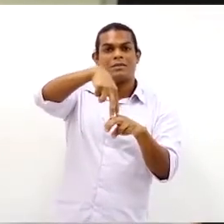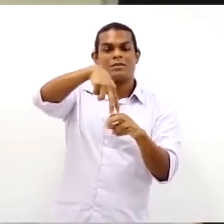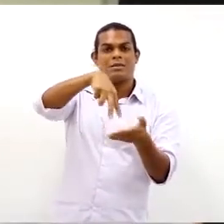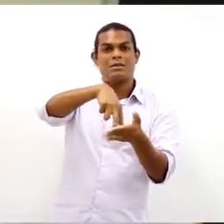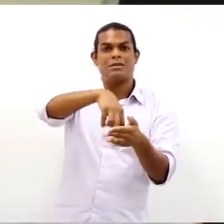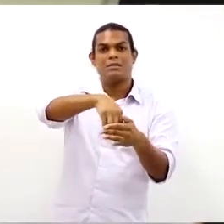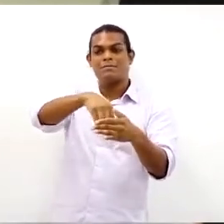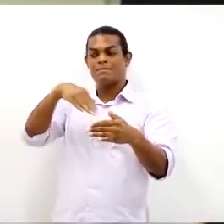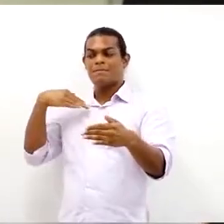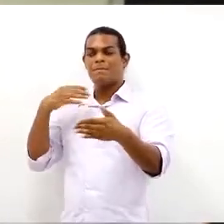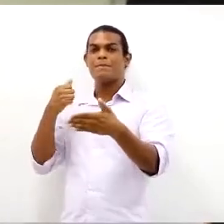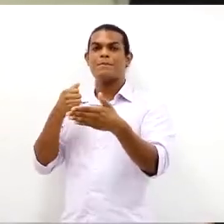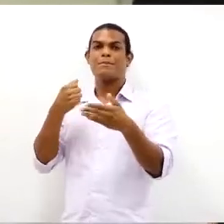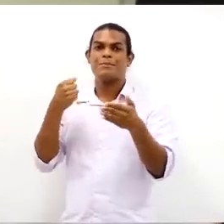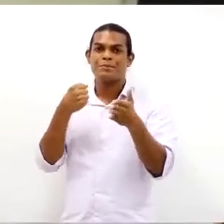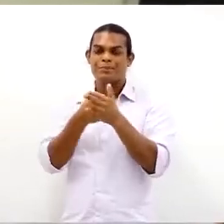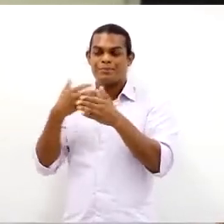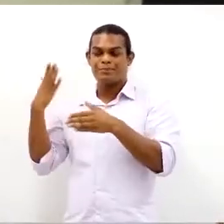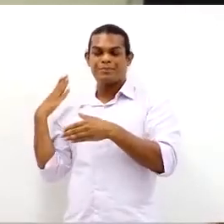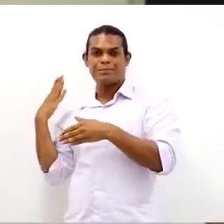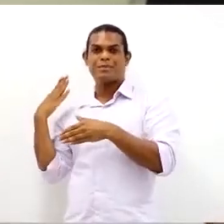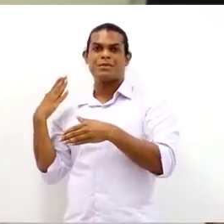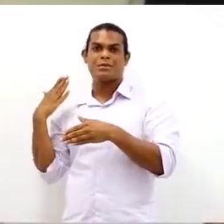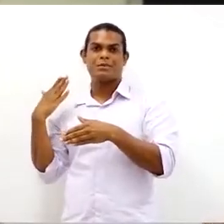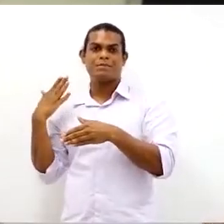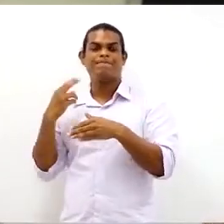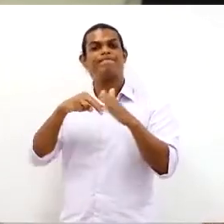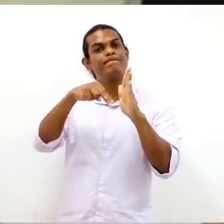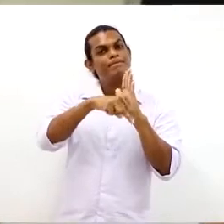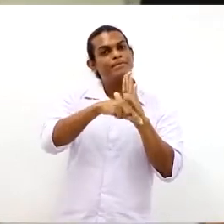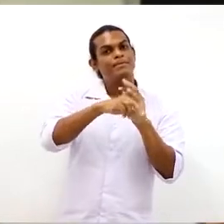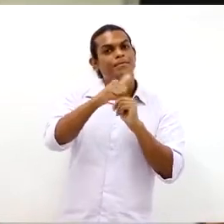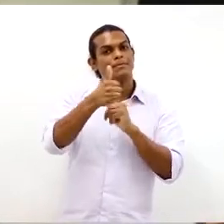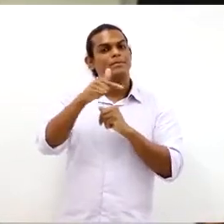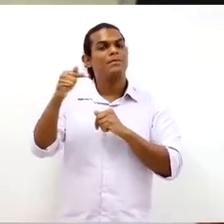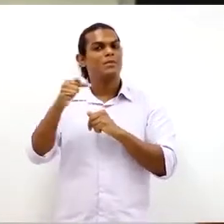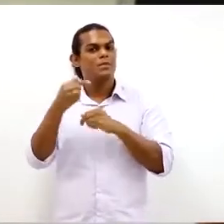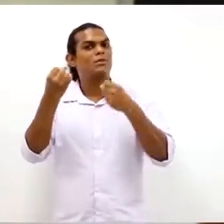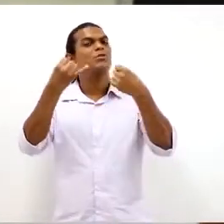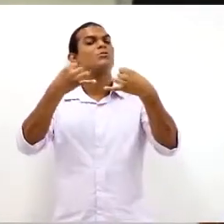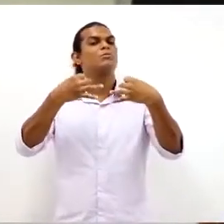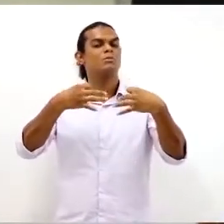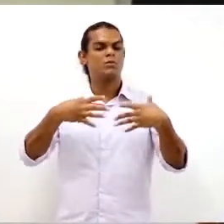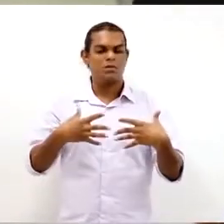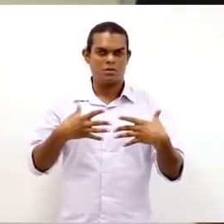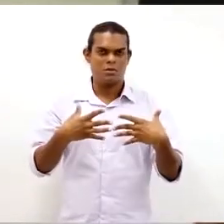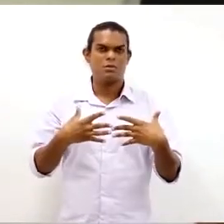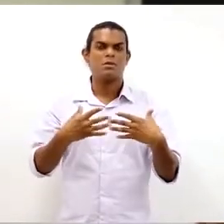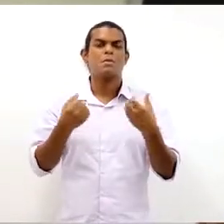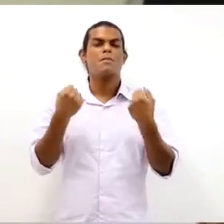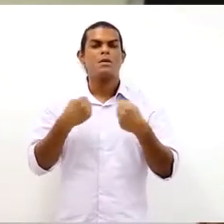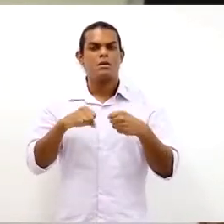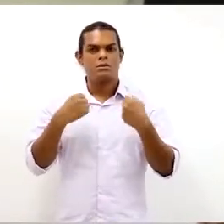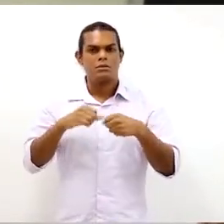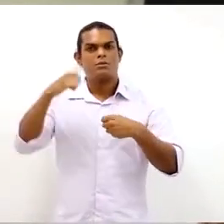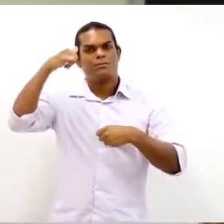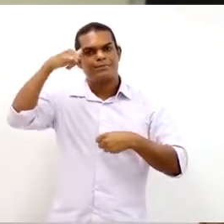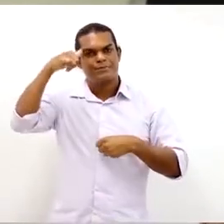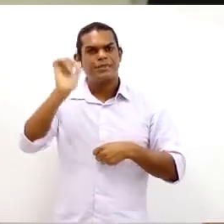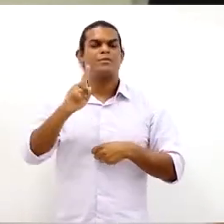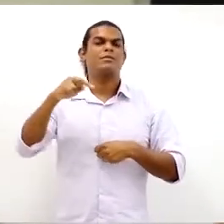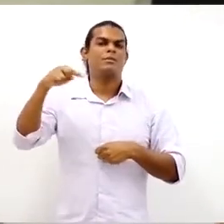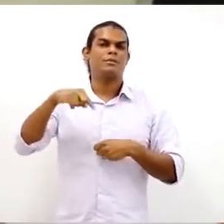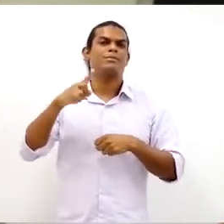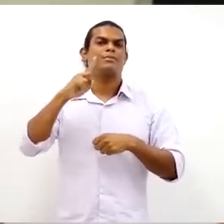xerox. E isso aí a NR exatamente prevê que isso deve ser conformado e dar um resultado